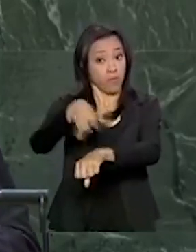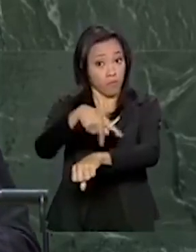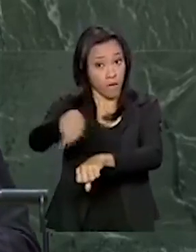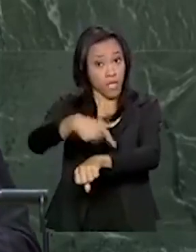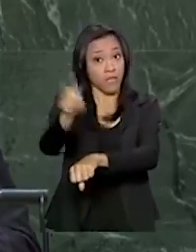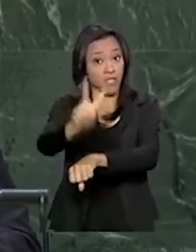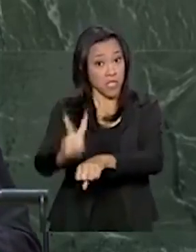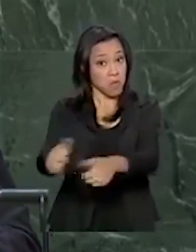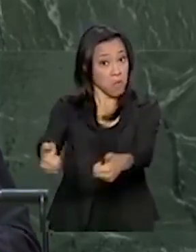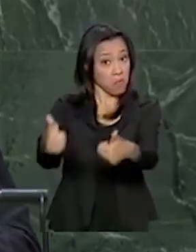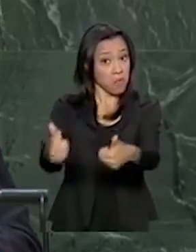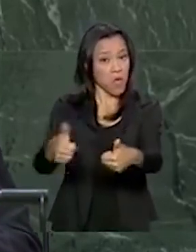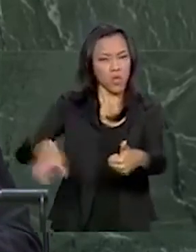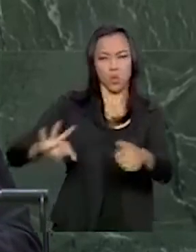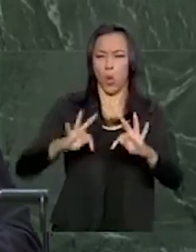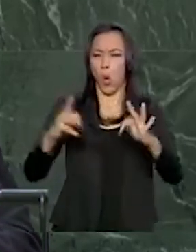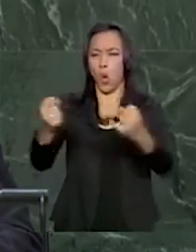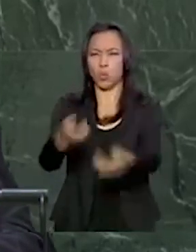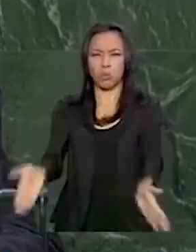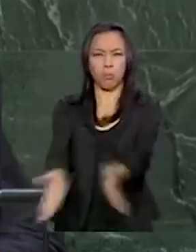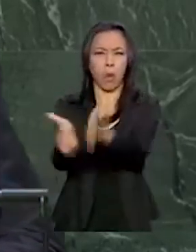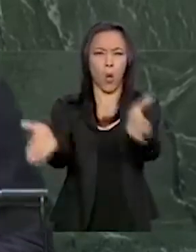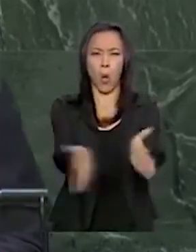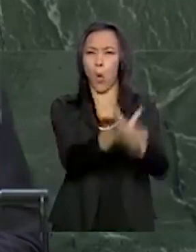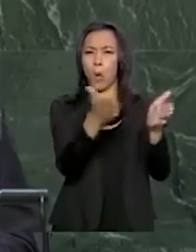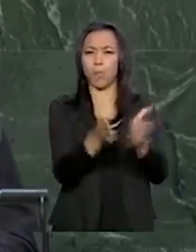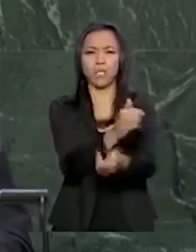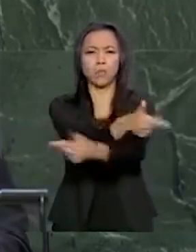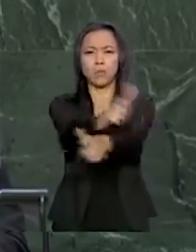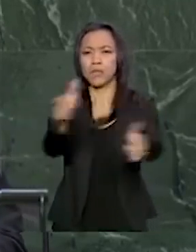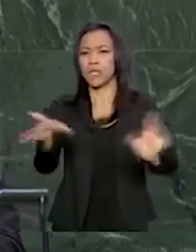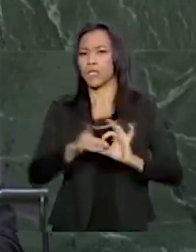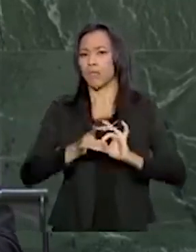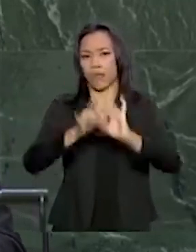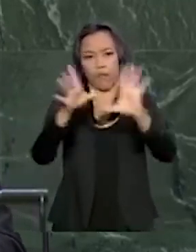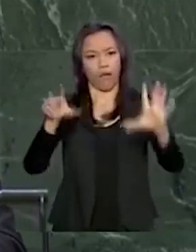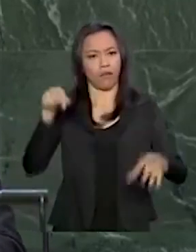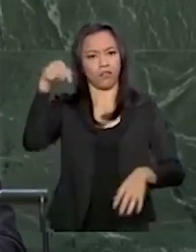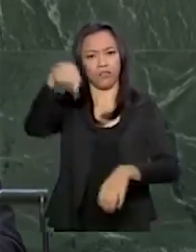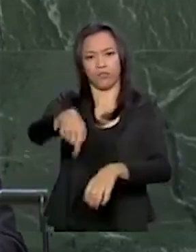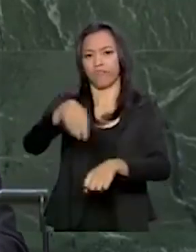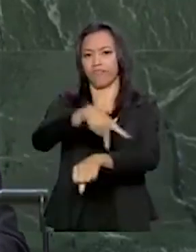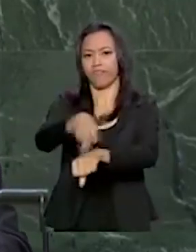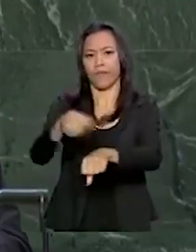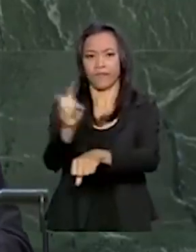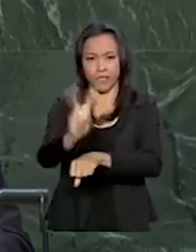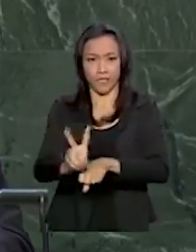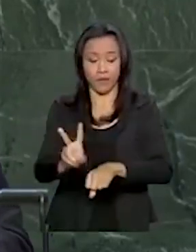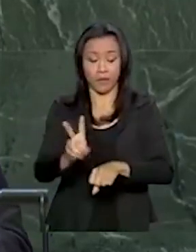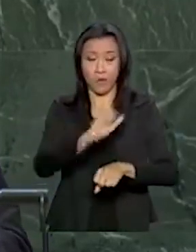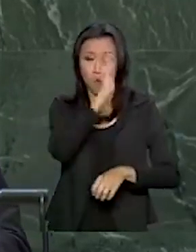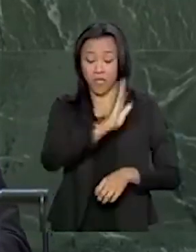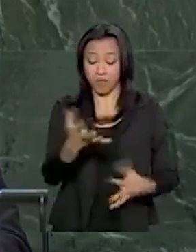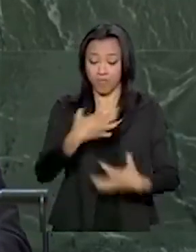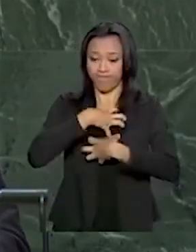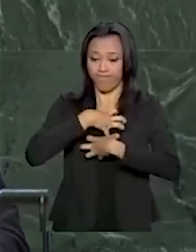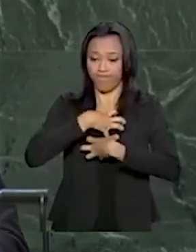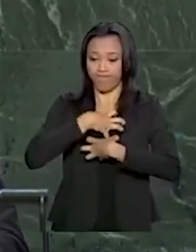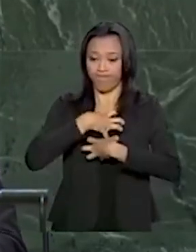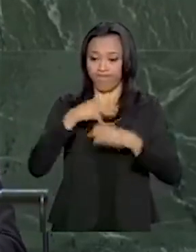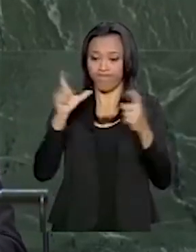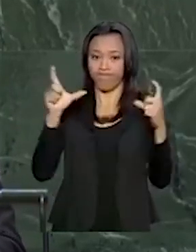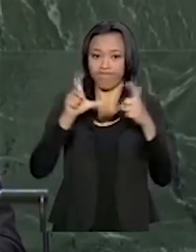Todos estão pobres e sem liberdade. O Brasil também sente os impactos da